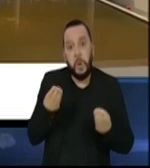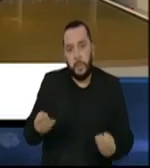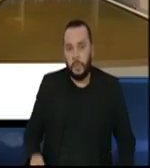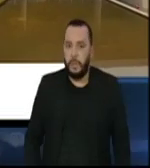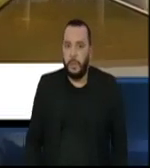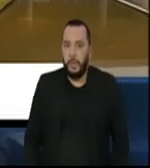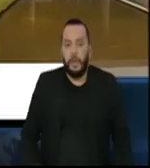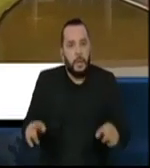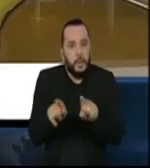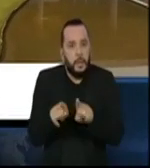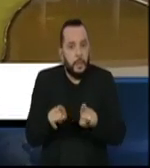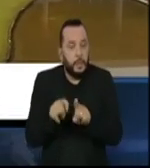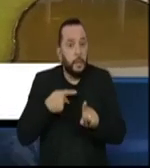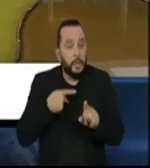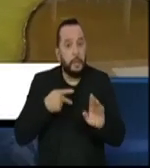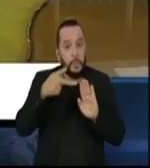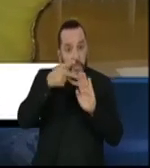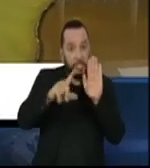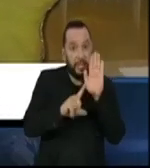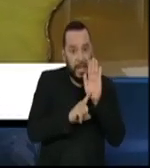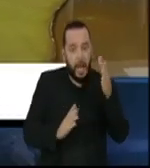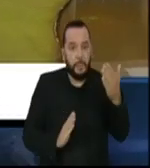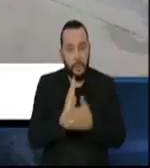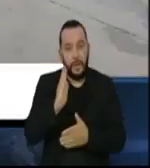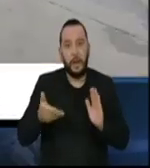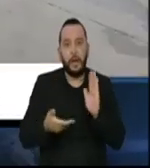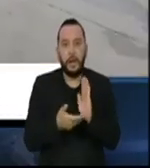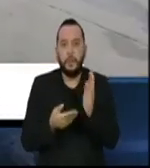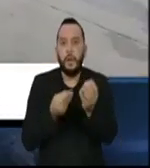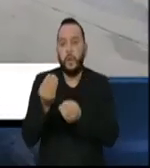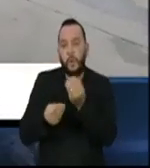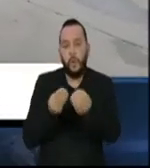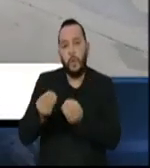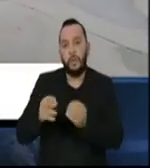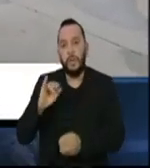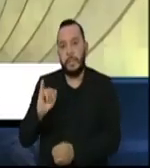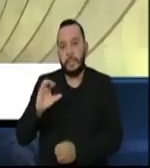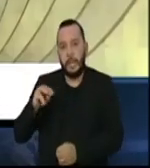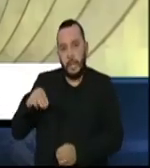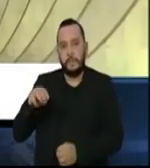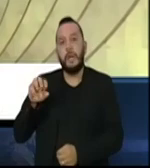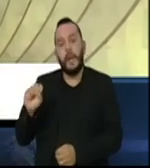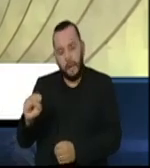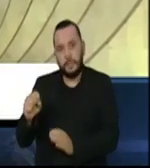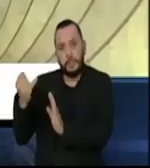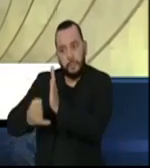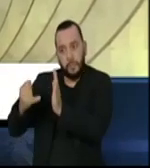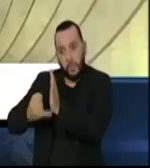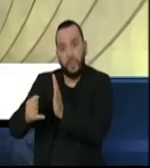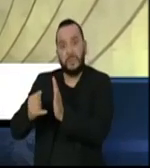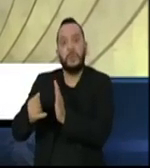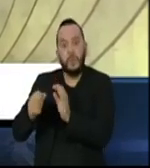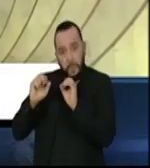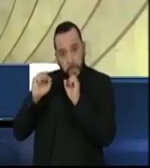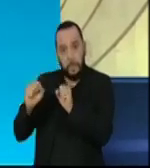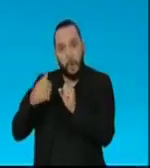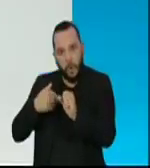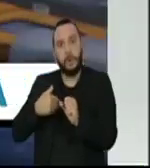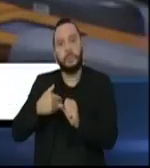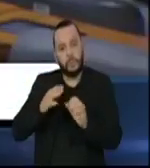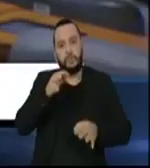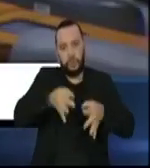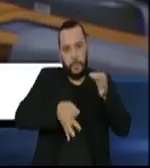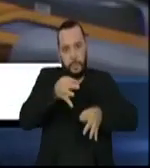Enquanto que projeto recém-aprovado na Câmara sobre mudança da cobrança do ICMS pode acabar no Supremo Tribunal Federal.